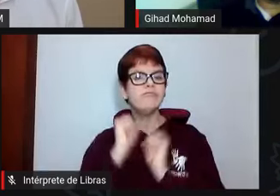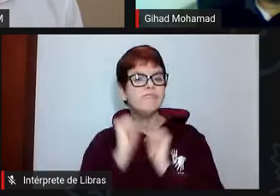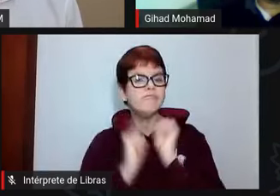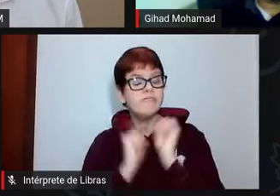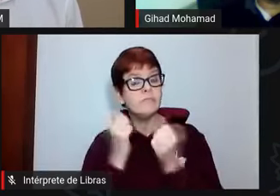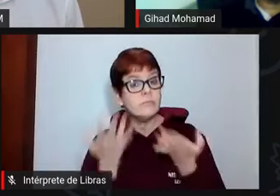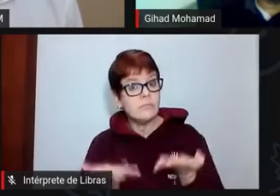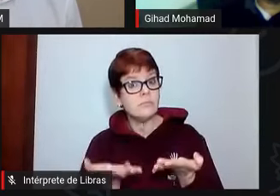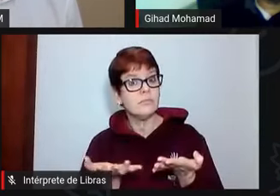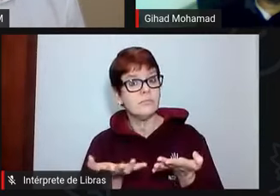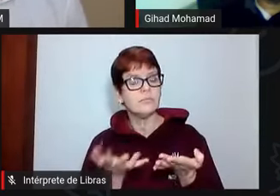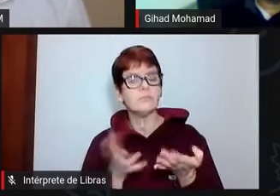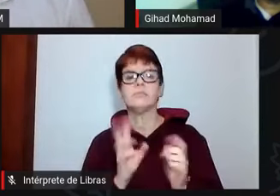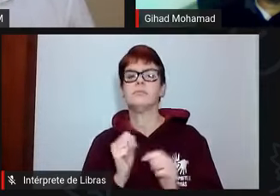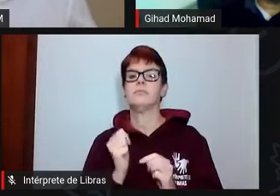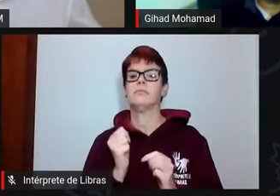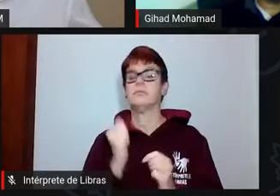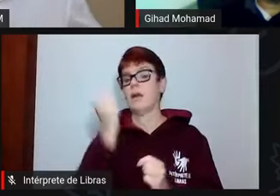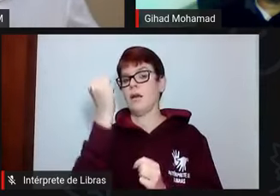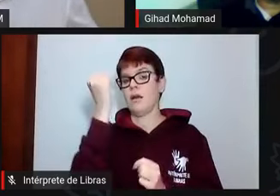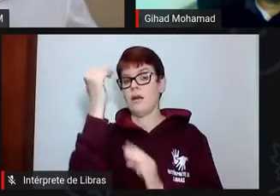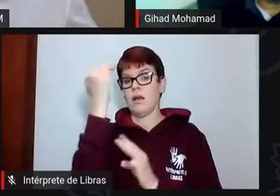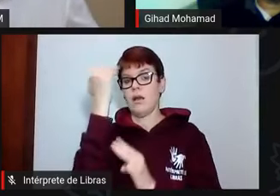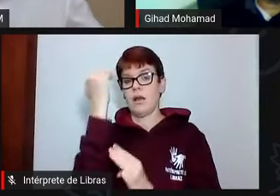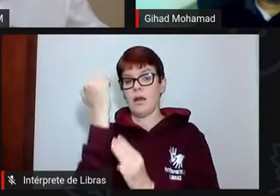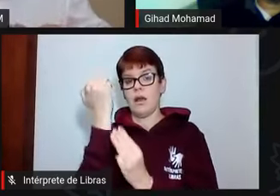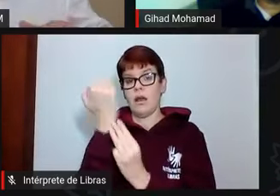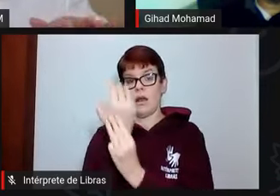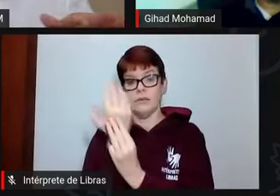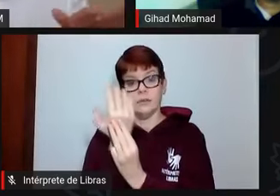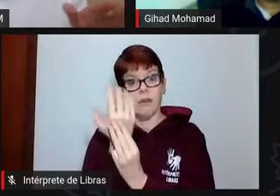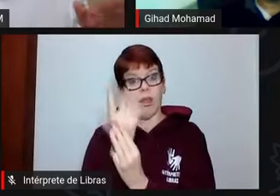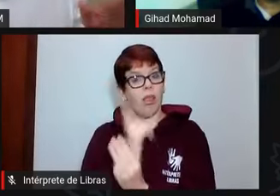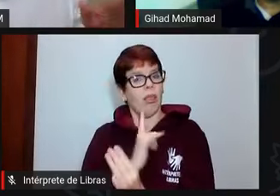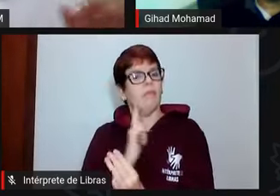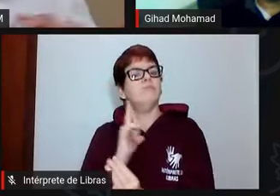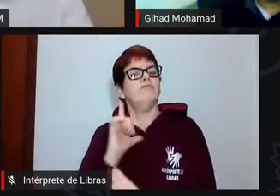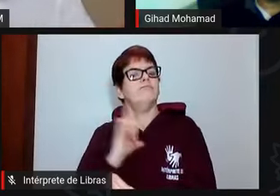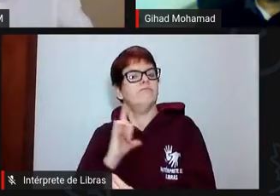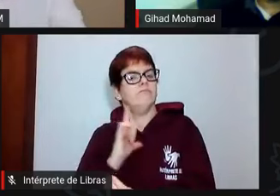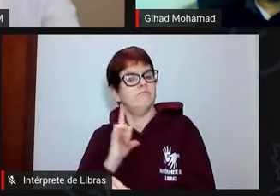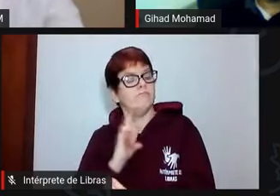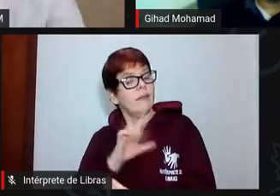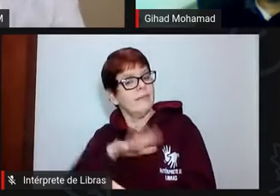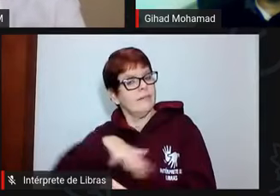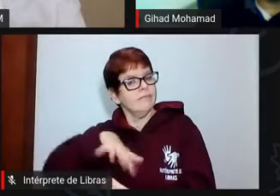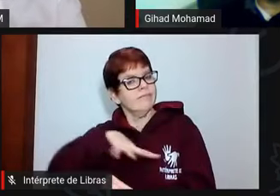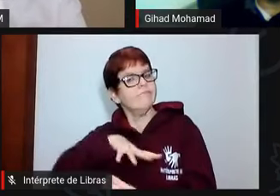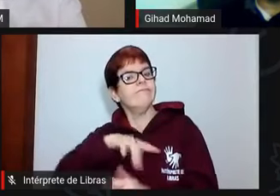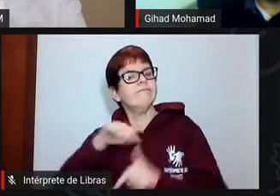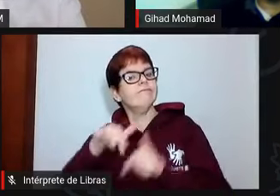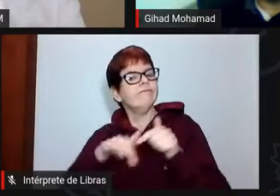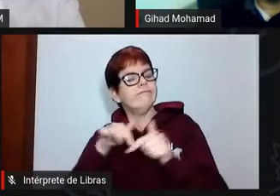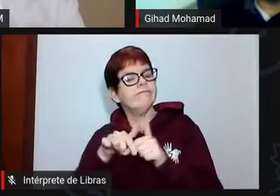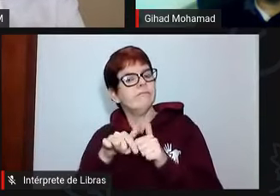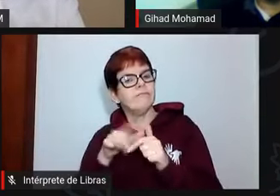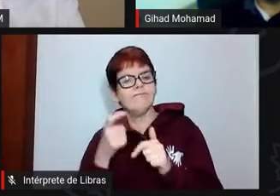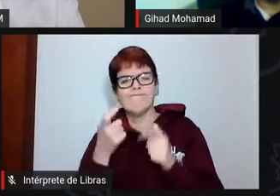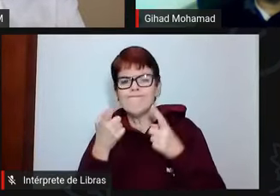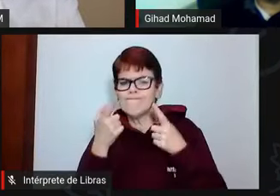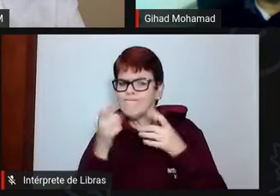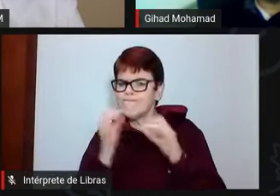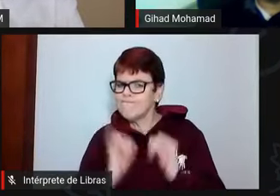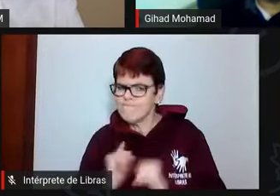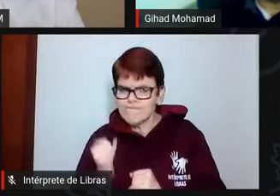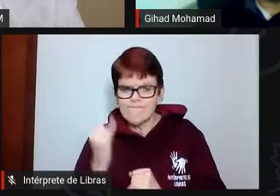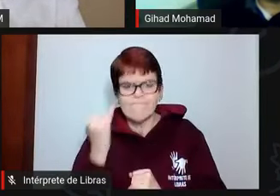a universidade tem uma capilarização nesses setores impressionante. Nós